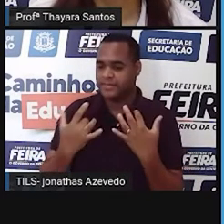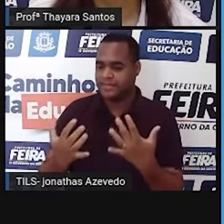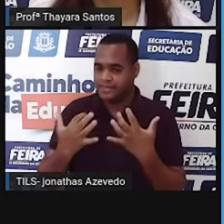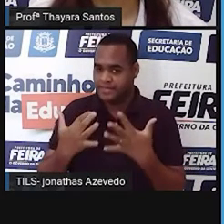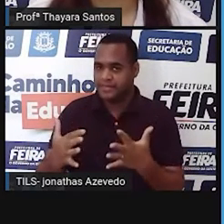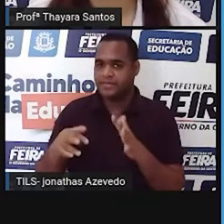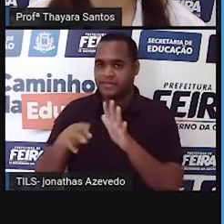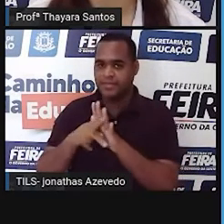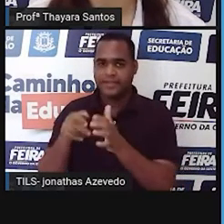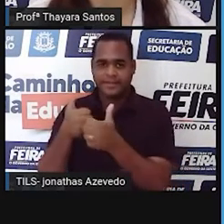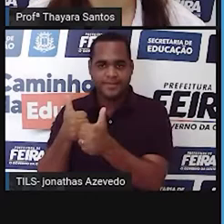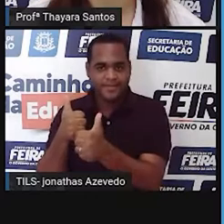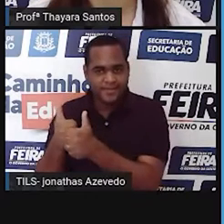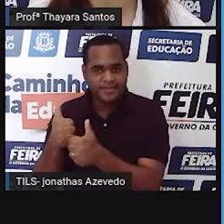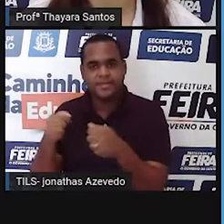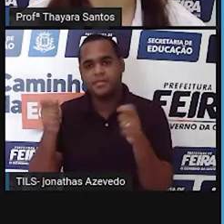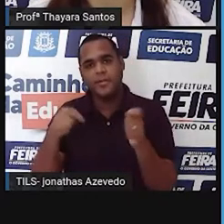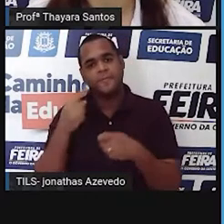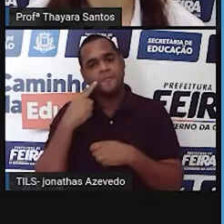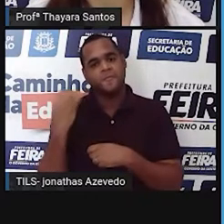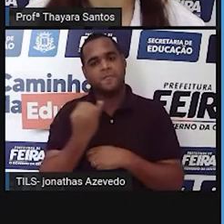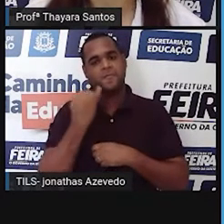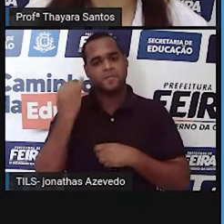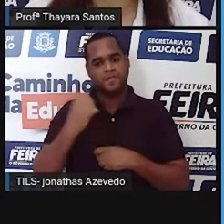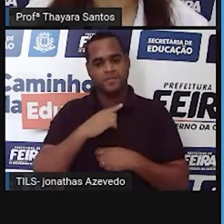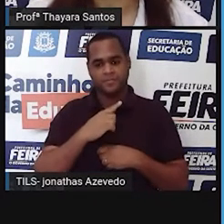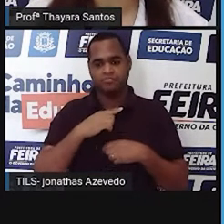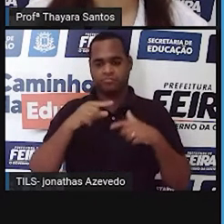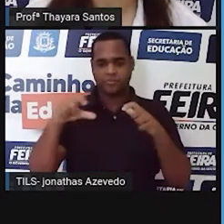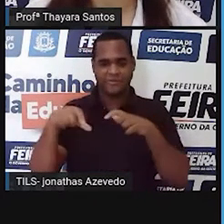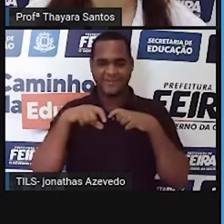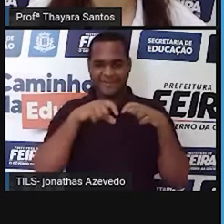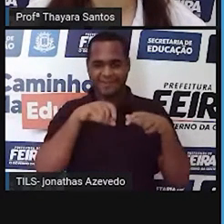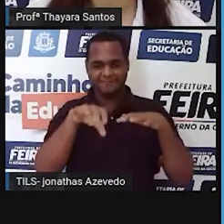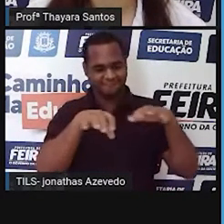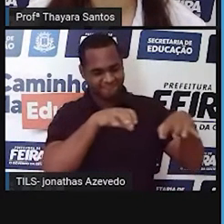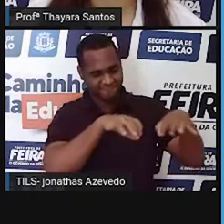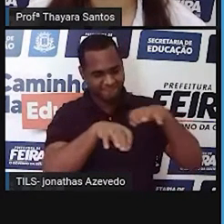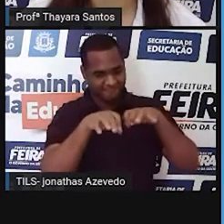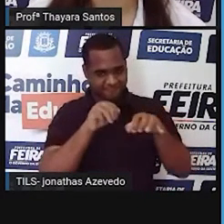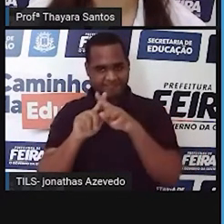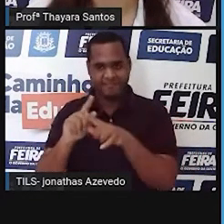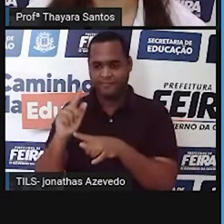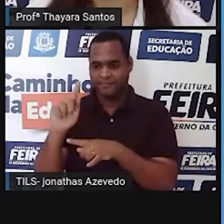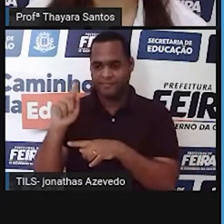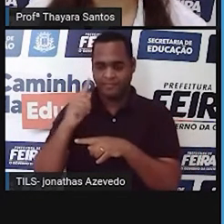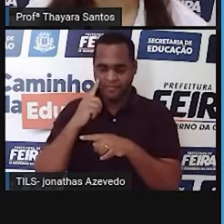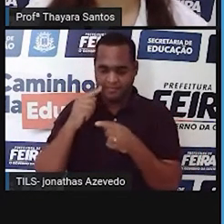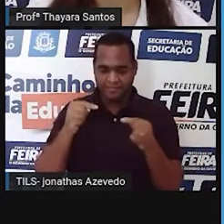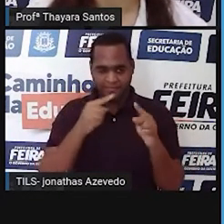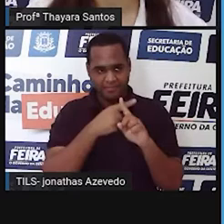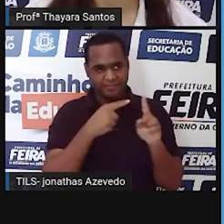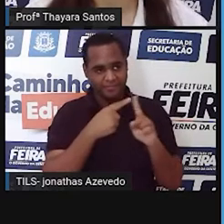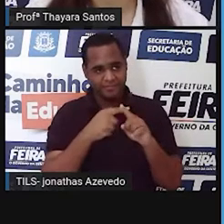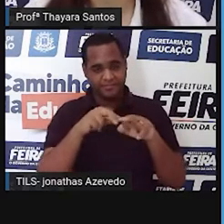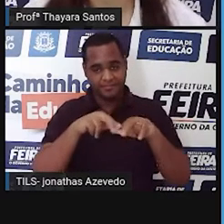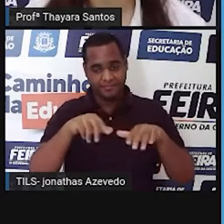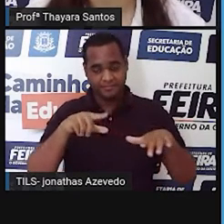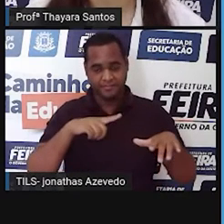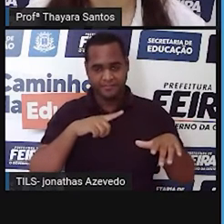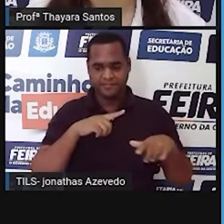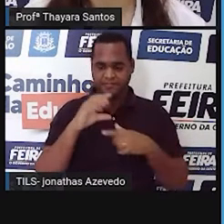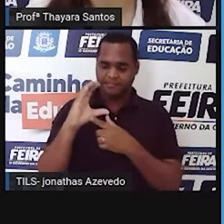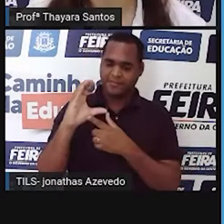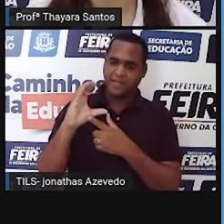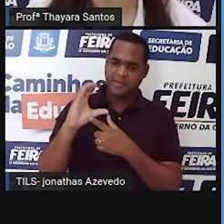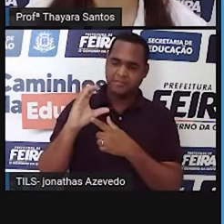próximos e que podem ser identificados em nível regional, com condições de geologia e clima semelhantes e que historicamente